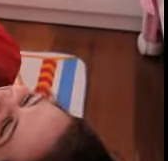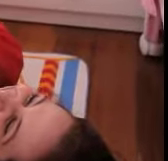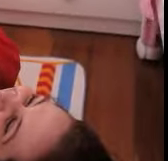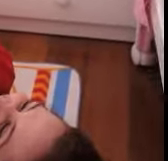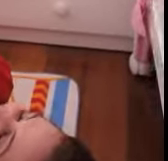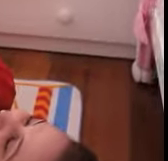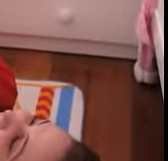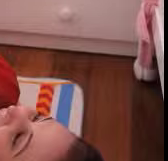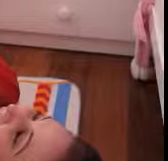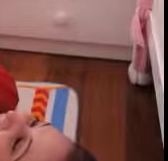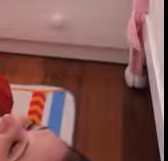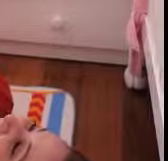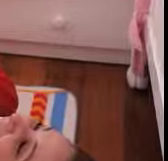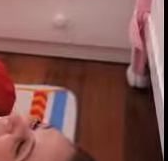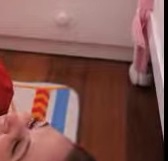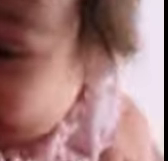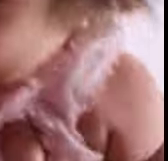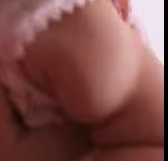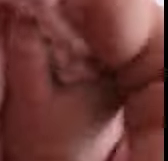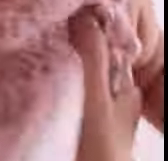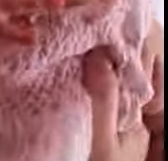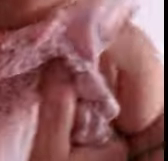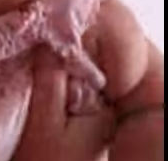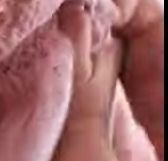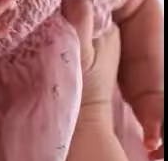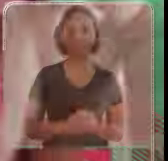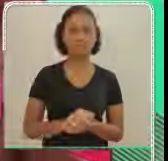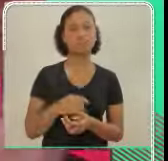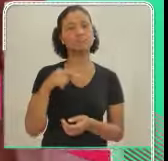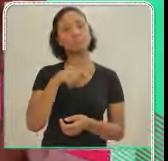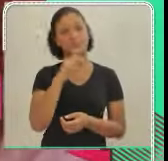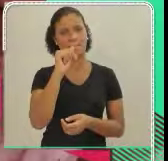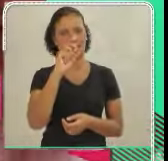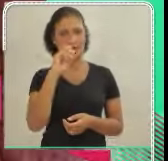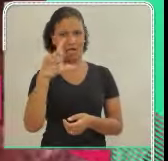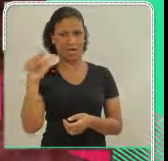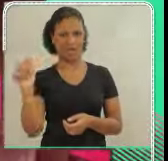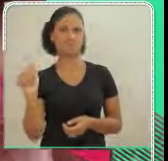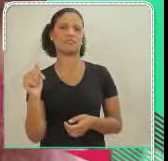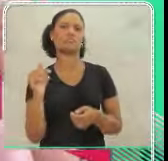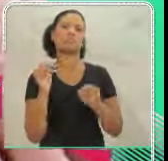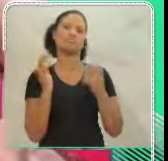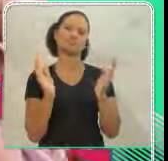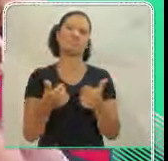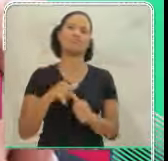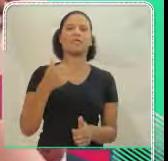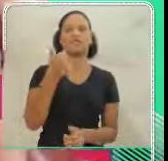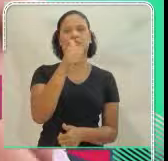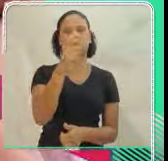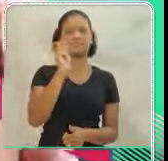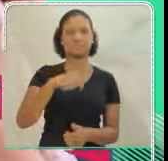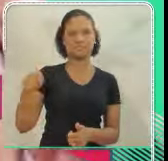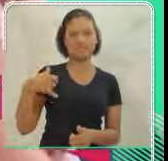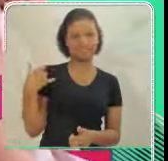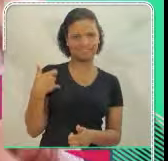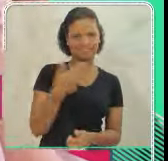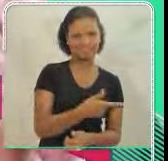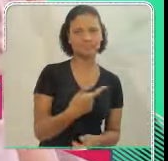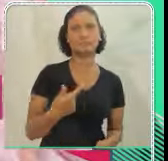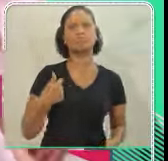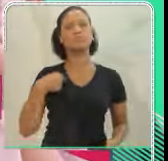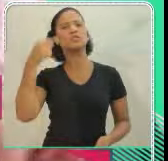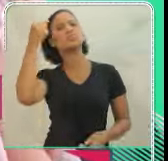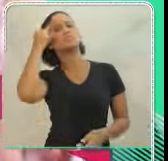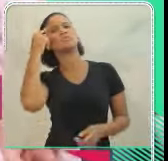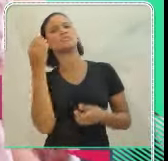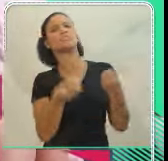e a balança com as mãos. A bebê sorri com uma mãozinha na boca. A Paola está com 11 meses, eu estou pensando com dois anos em colocá-la numa